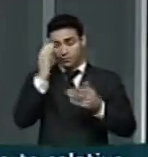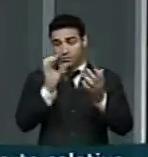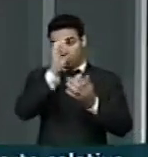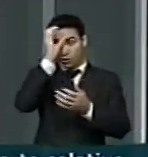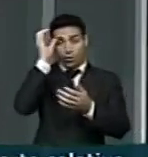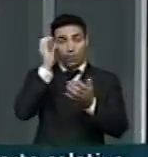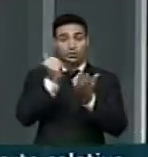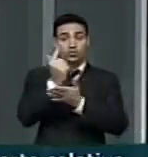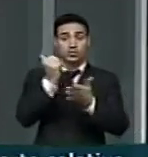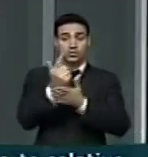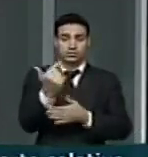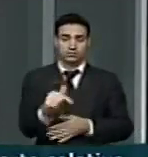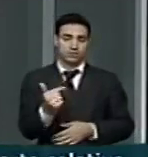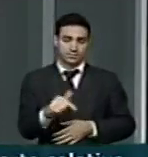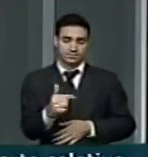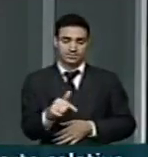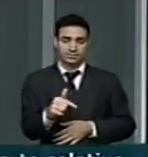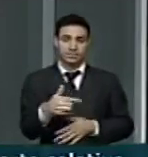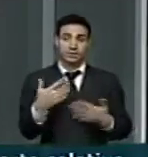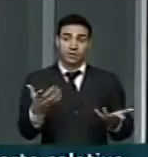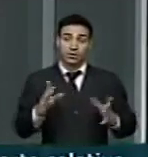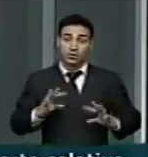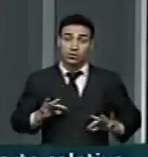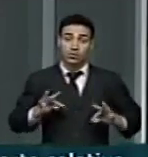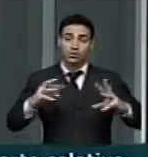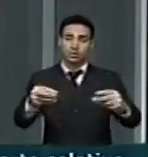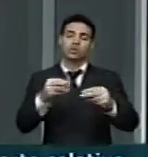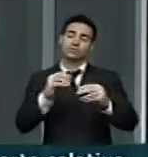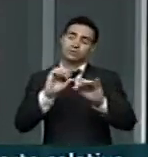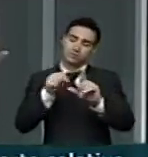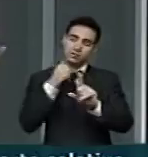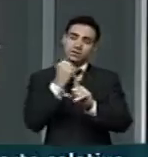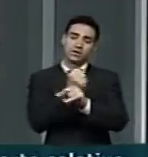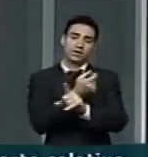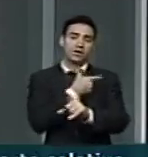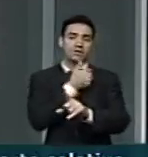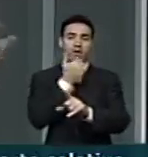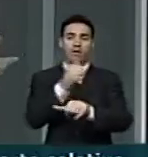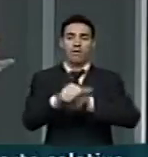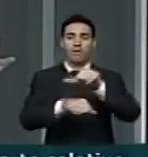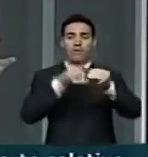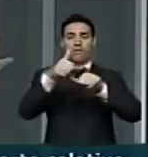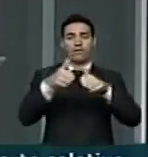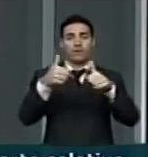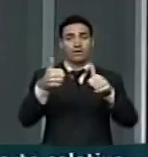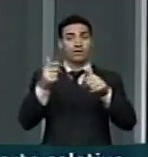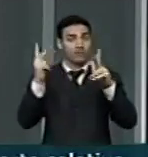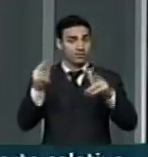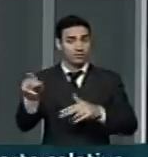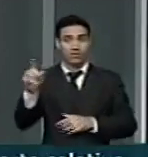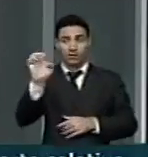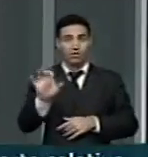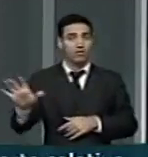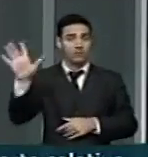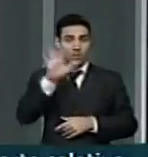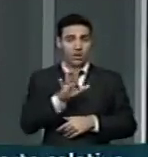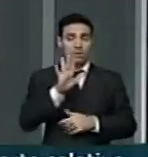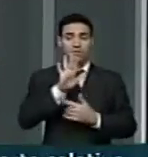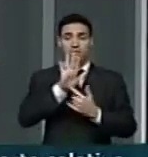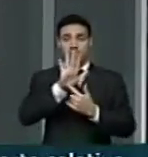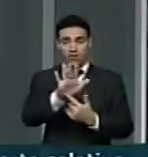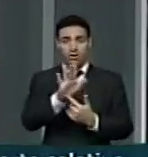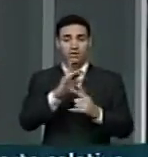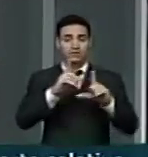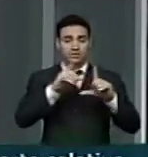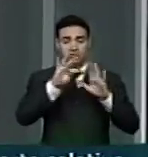então, de uma certa forma, toda a sociedade se beneficia e essa é a lógica, por exemplo, nos países europeus que a gente mostra claramente na nossa